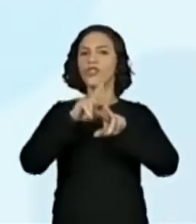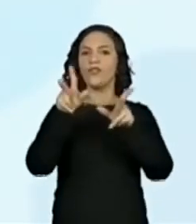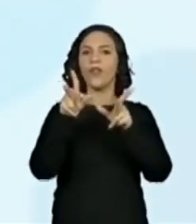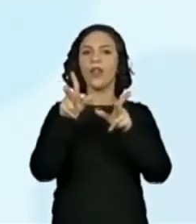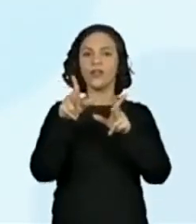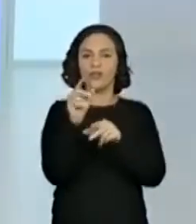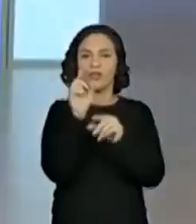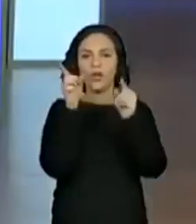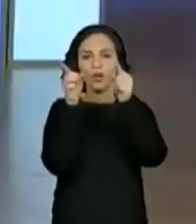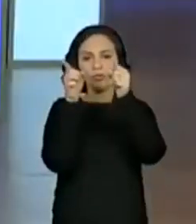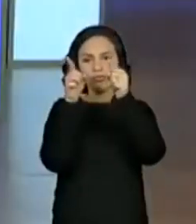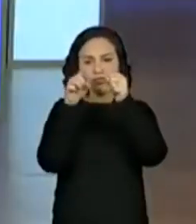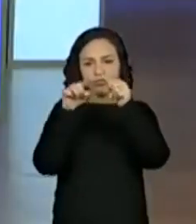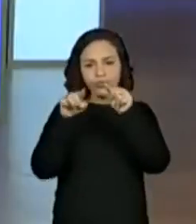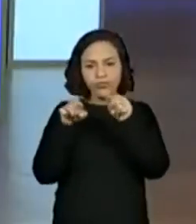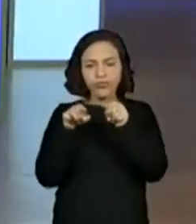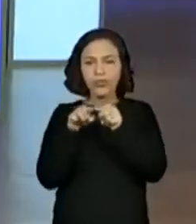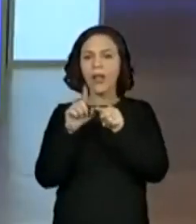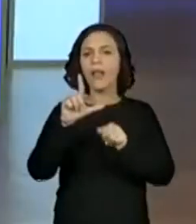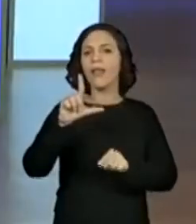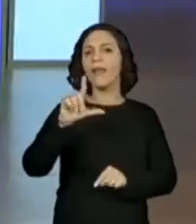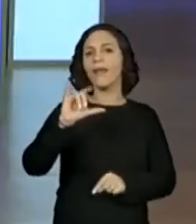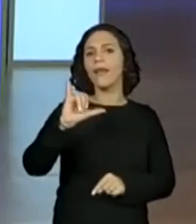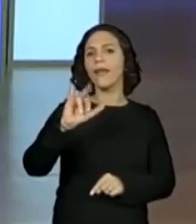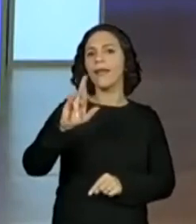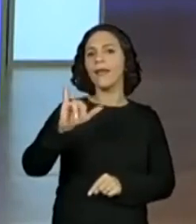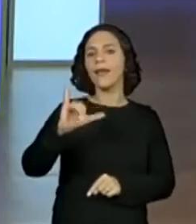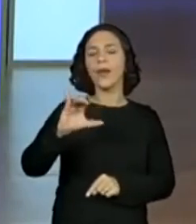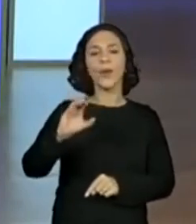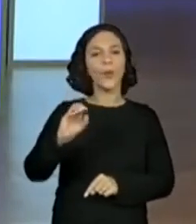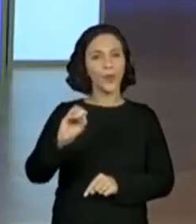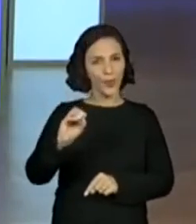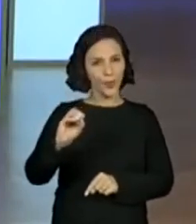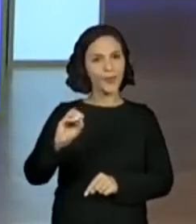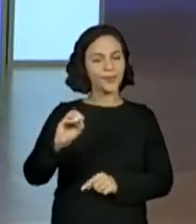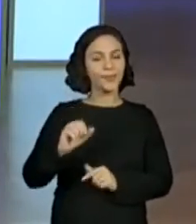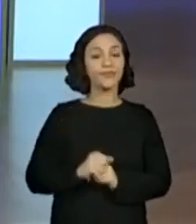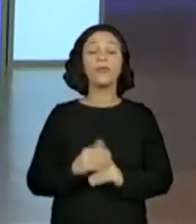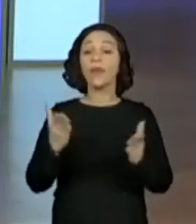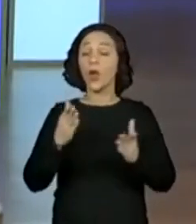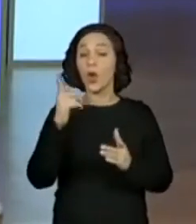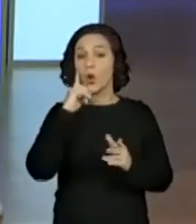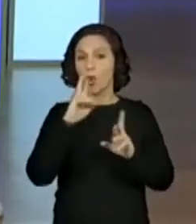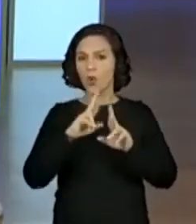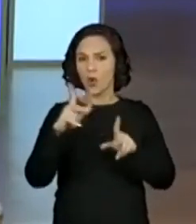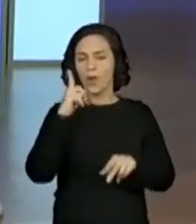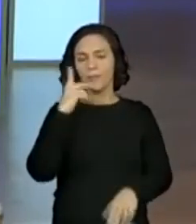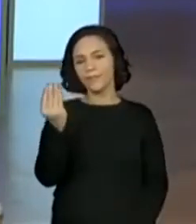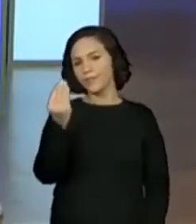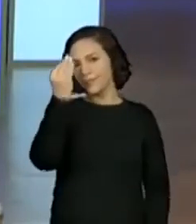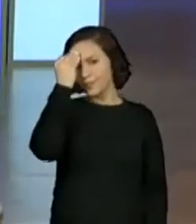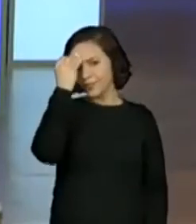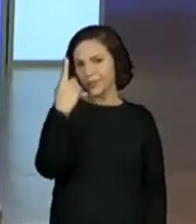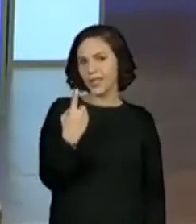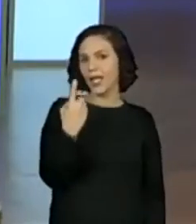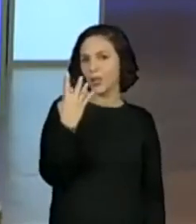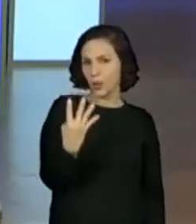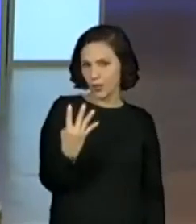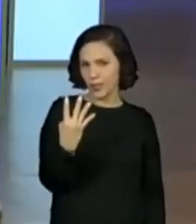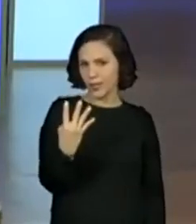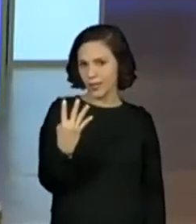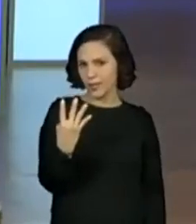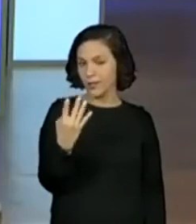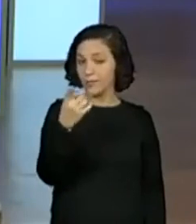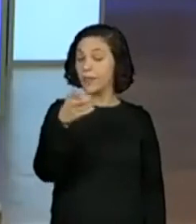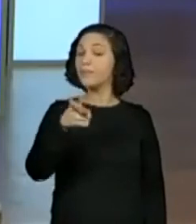contrário aqui agora. Vamos colocar o catorze ali na cabeça? Sim, vamos. Catorze na cabeça, eles vão